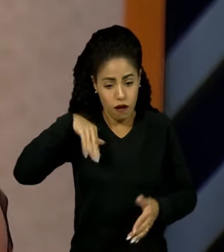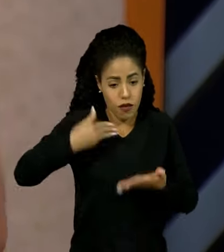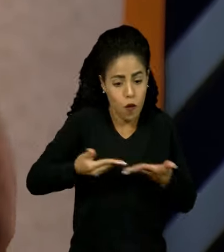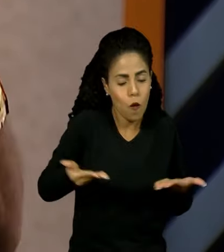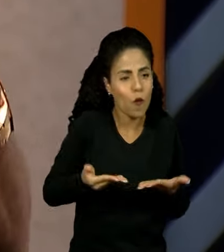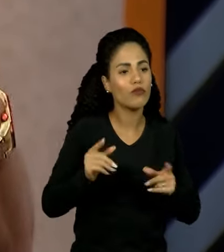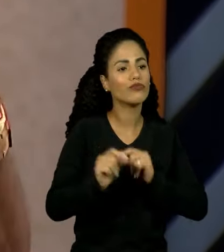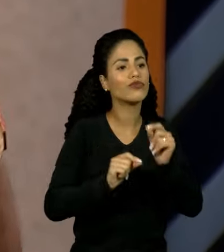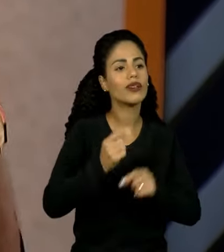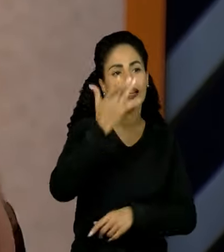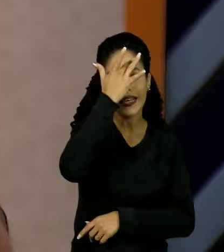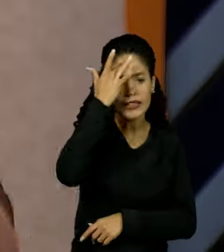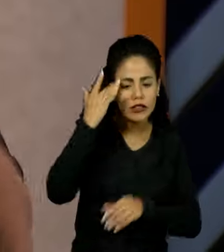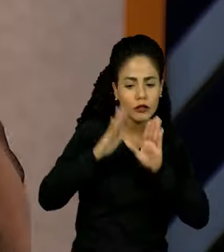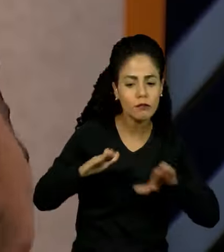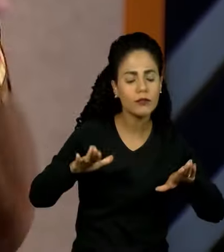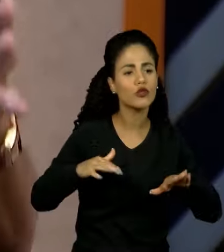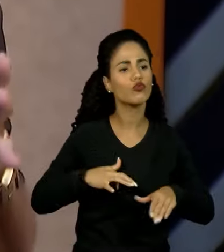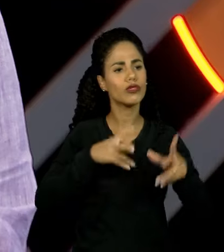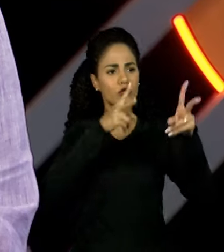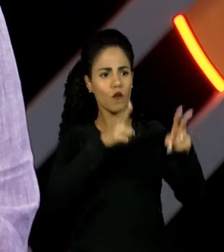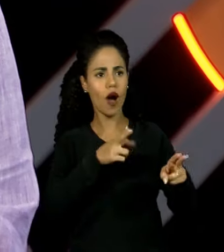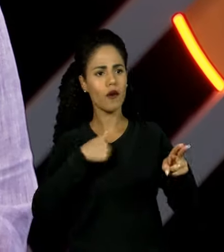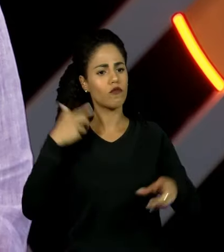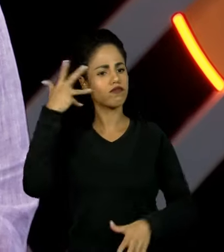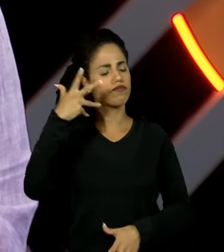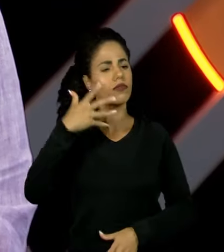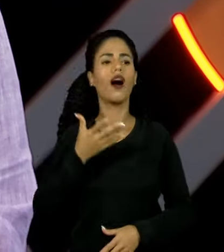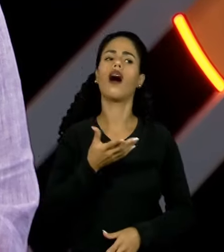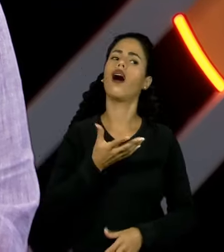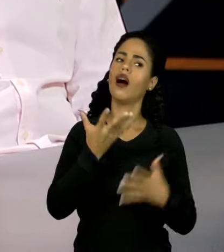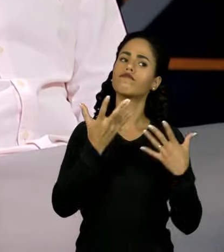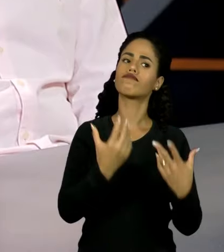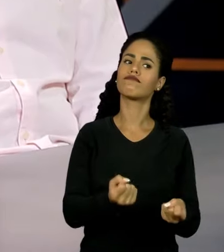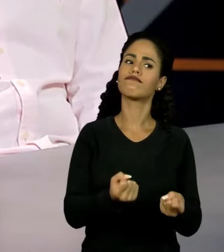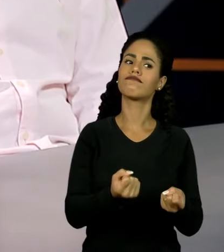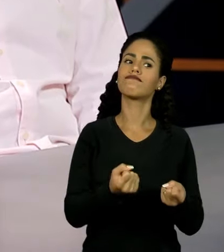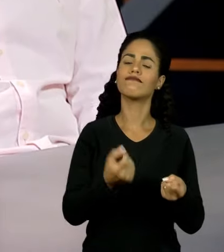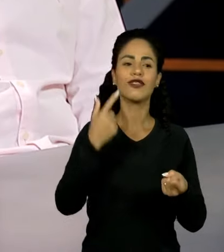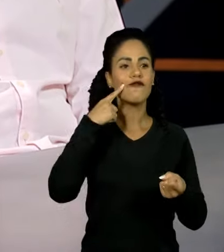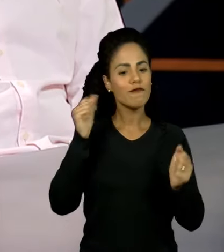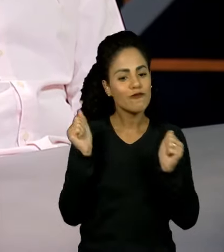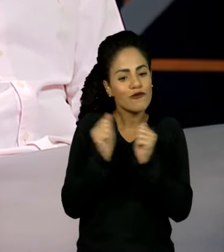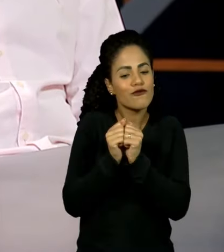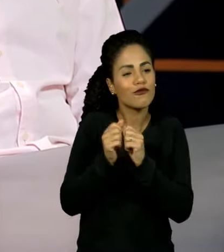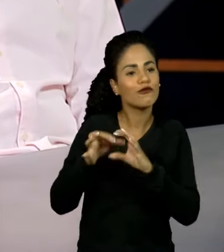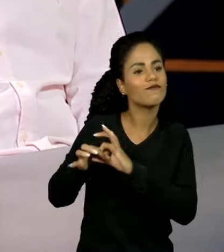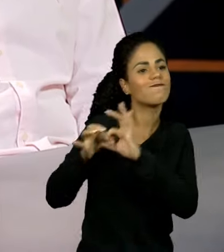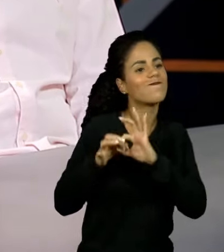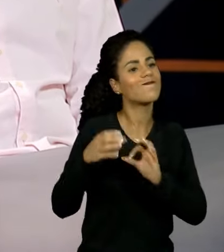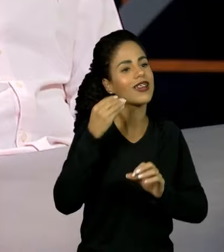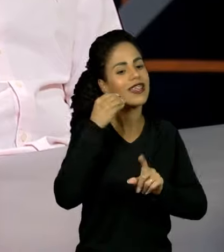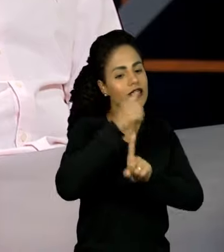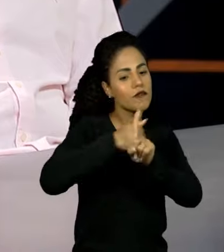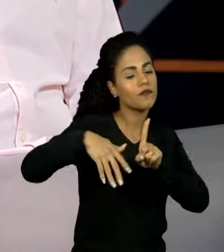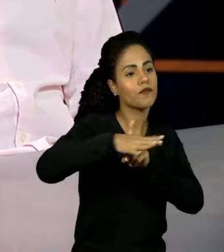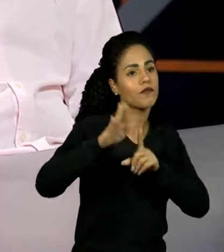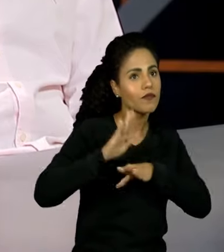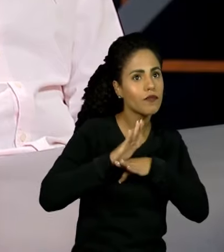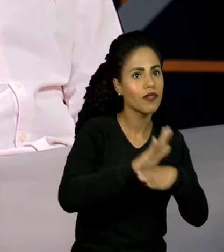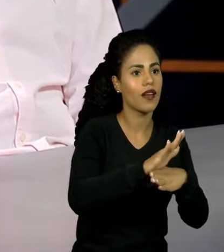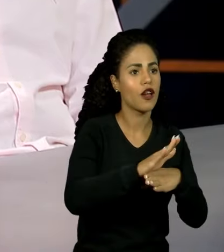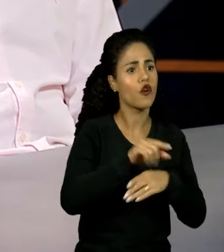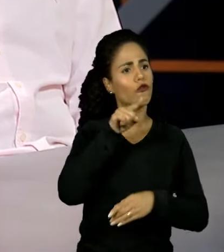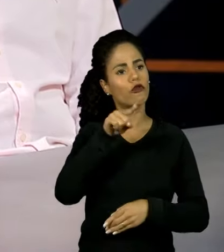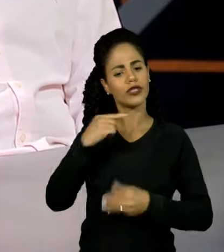que aquelas pessoas precisavam ouvir pessoas iguais a elas. Eu falei, pô, é isso. Então, vamos nos unir e construir pontes, porque você tem forças onde